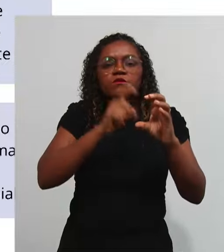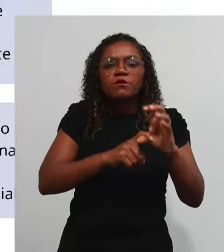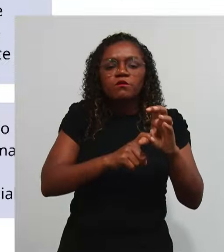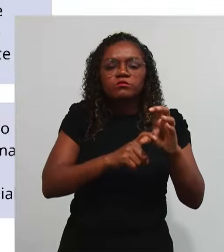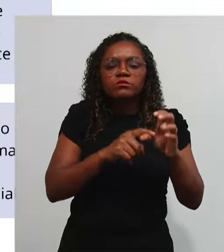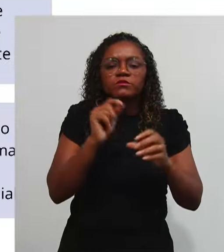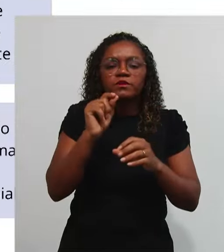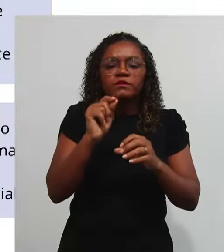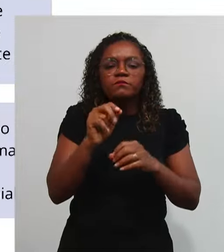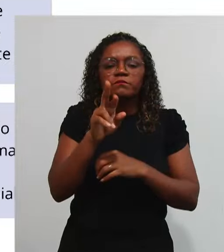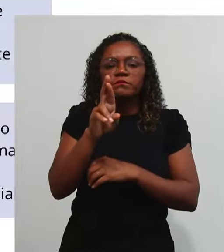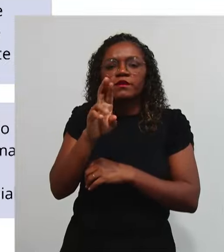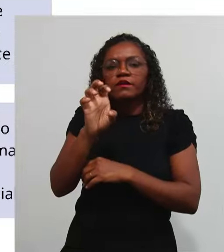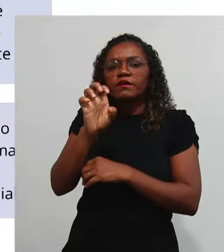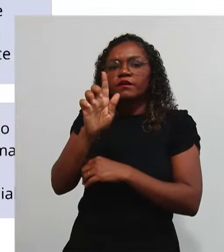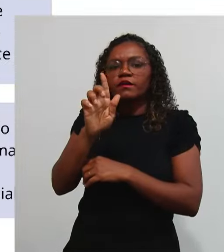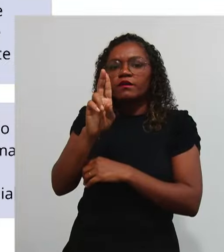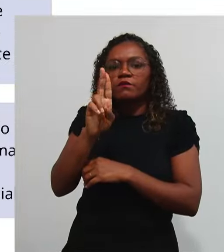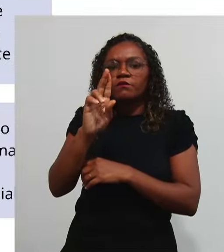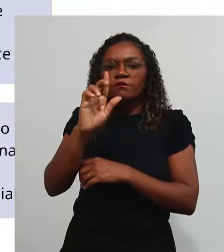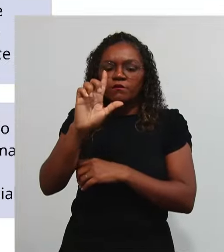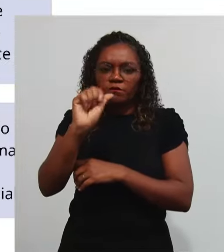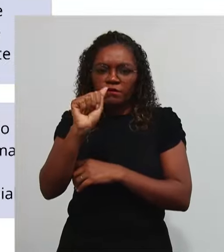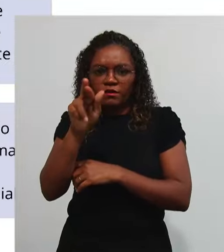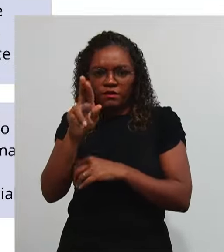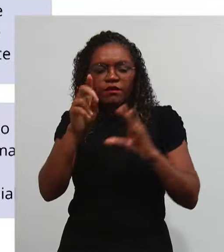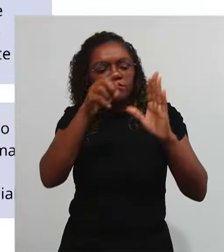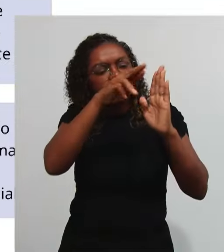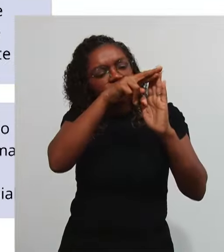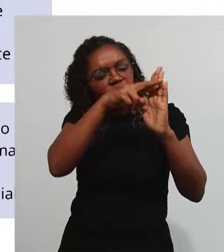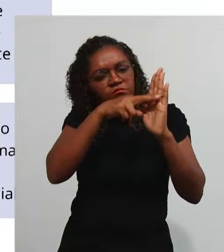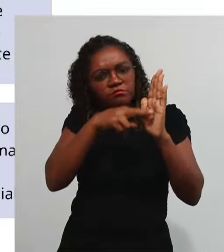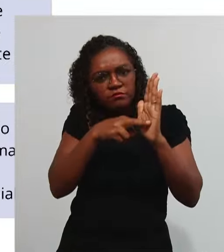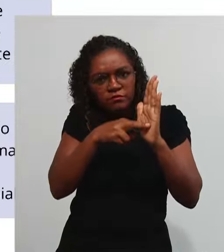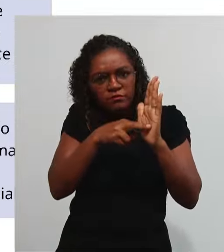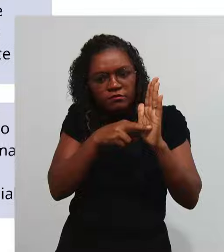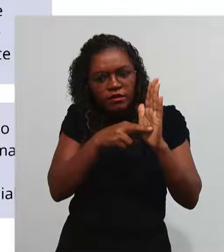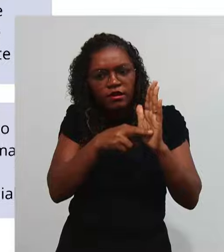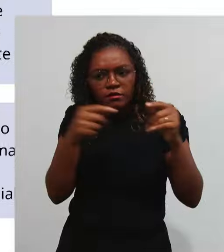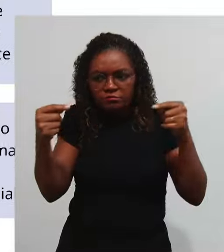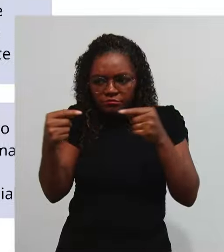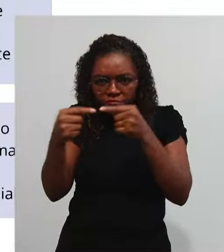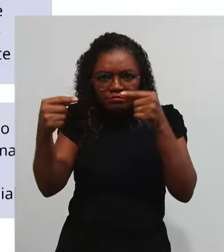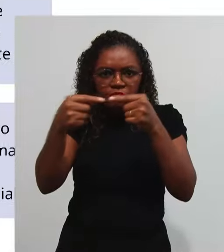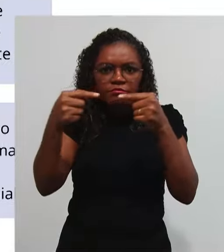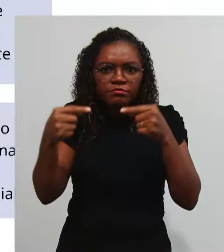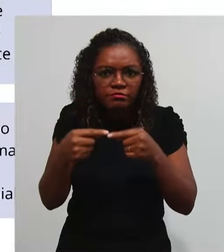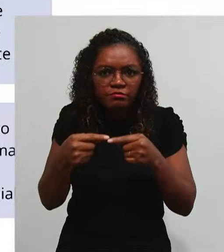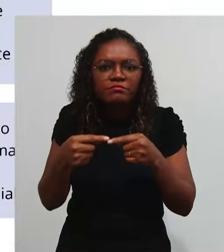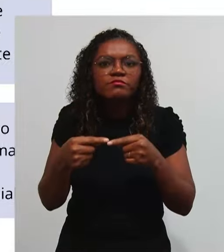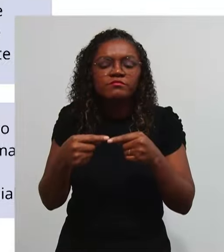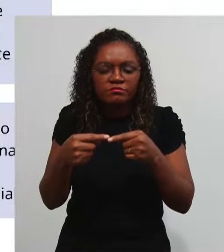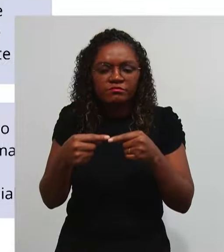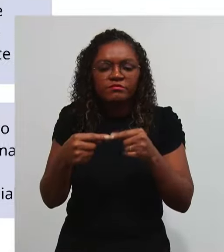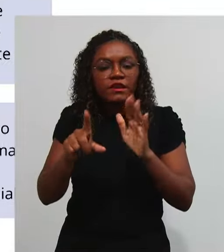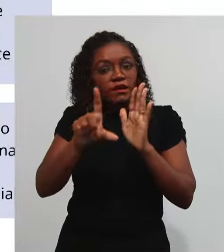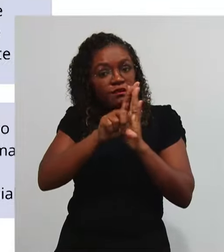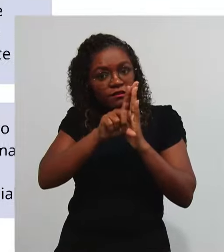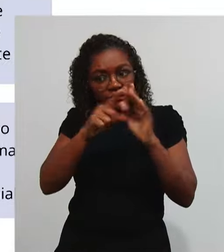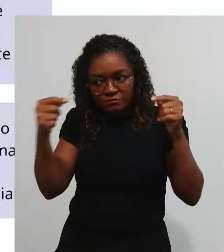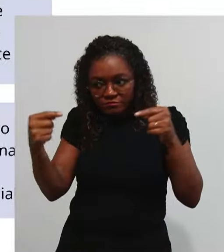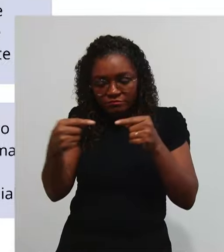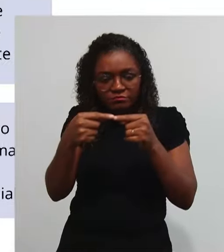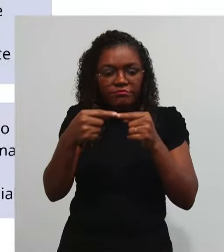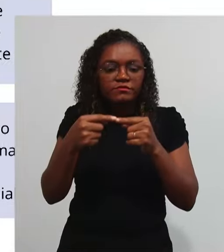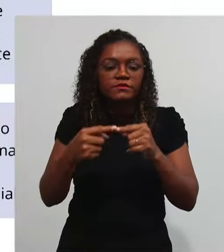foram Expressas De forma Clara Objetiva E atendeu O padrão Da legislação As contas Regulares